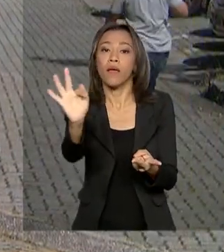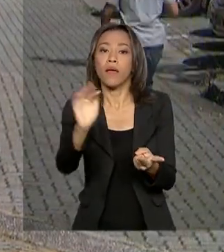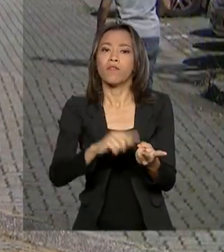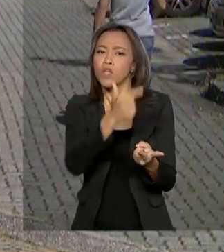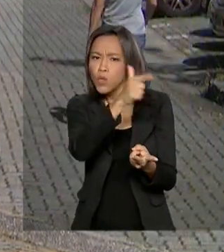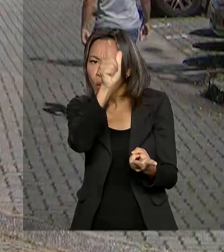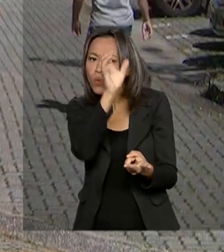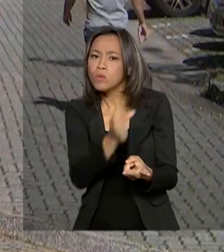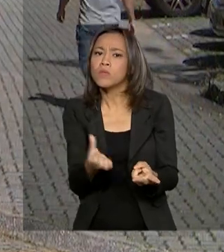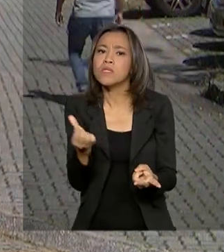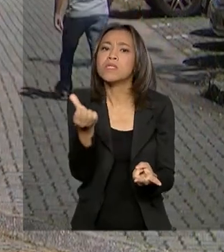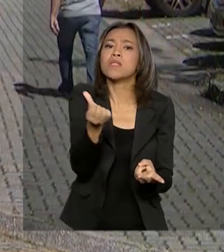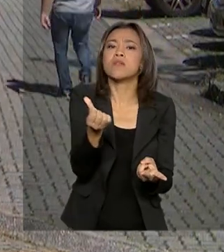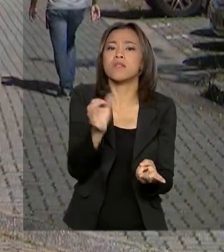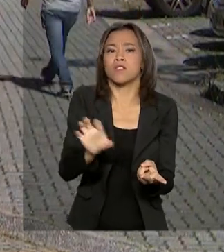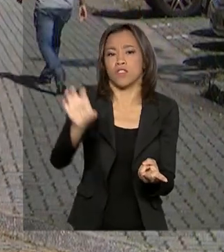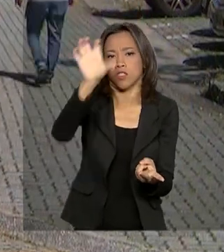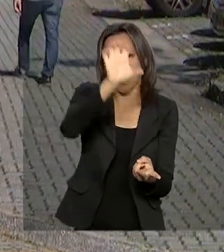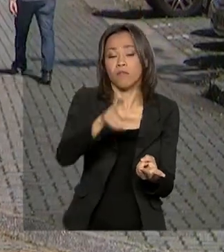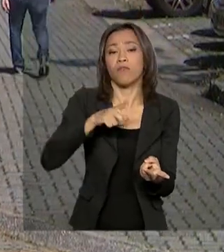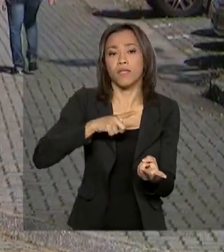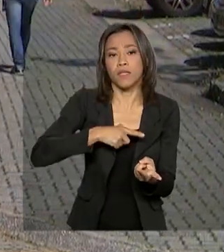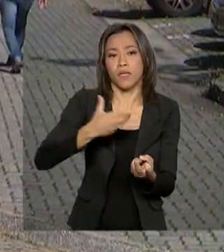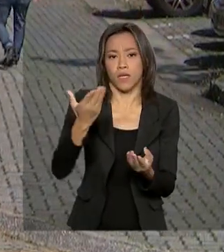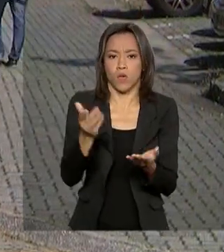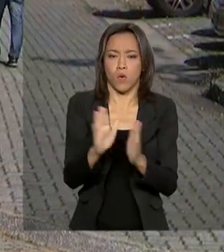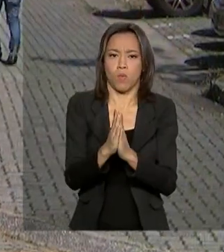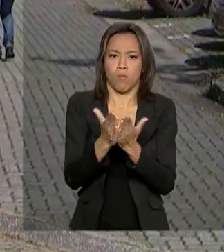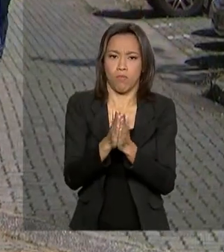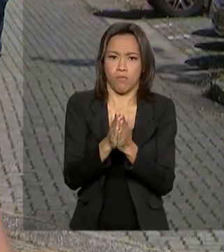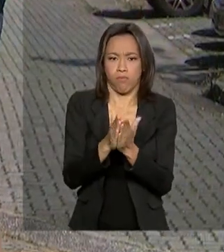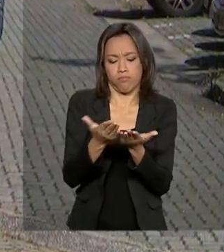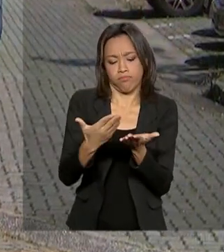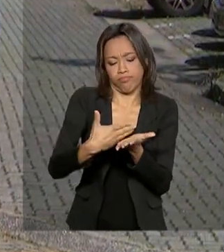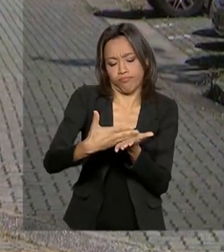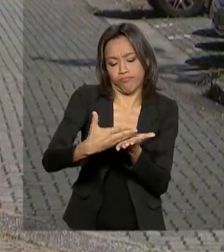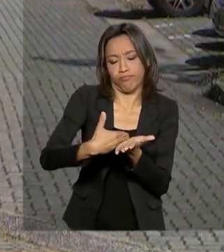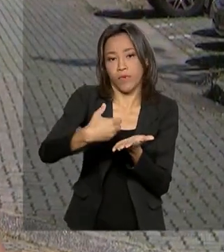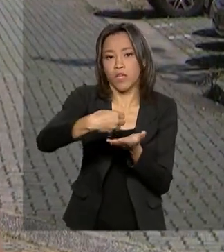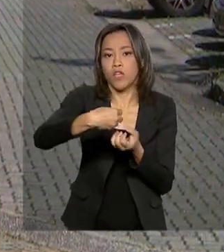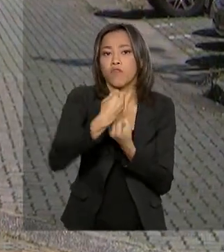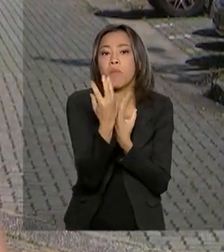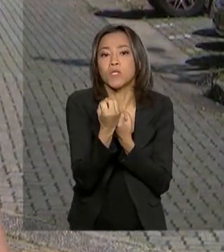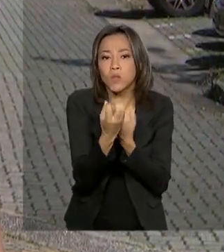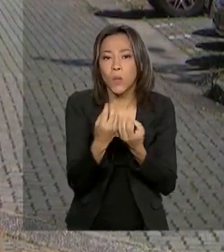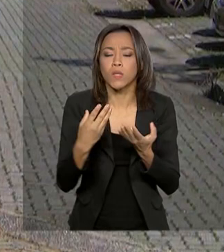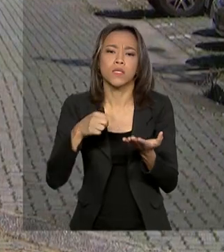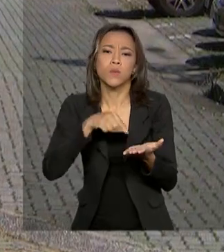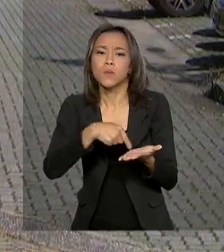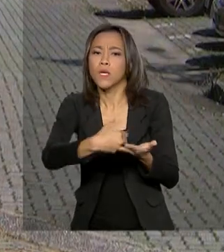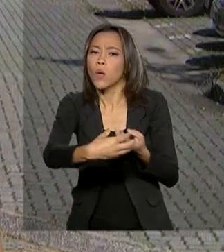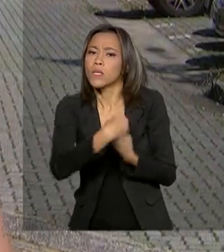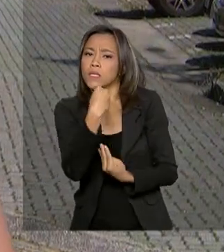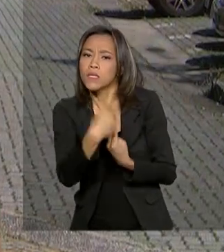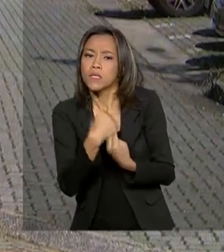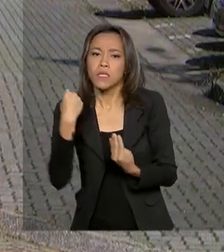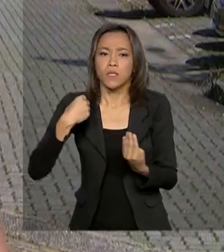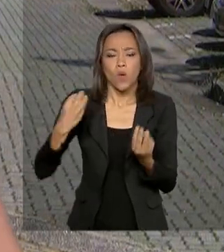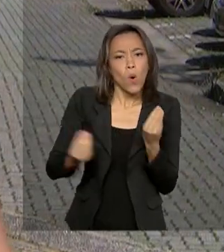estados brasileiros vão vir com um folder informativo. Esse material traz, por exemplo, orientações preventivas,